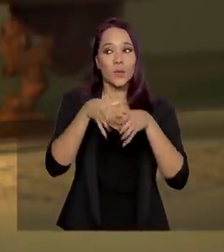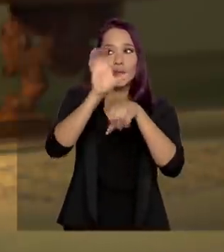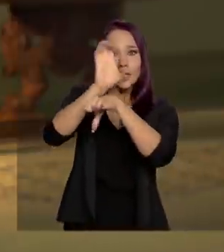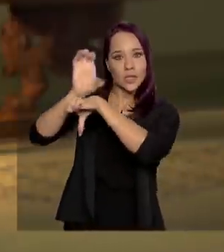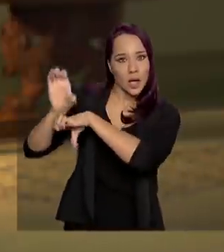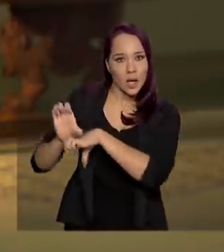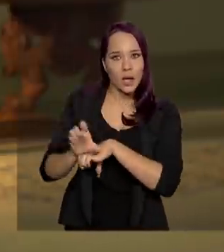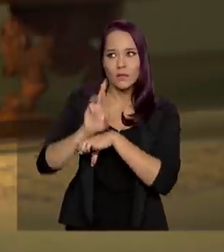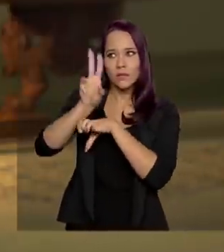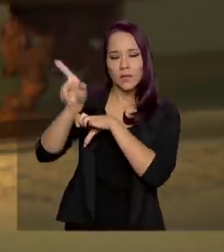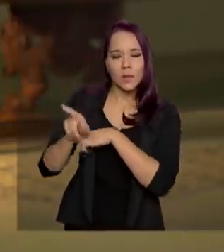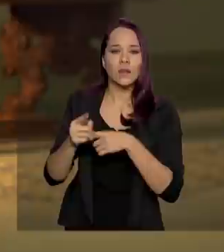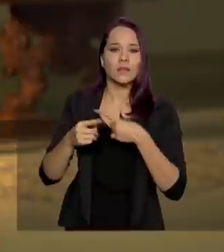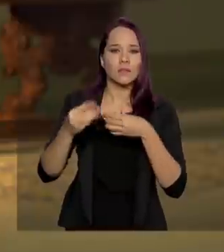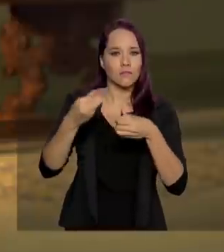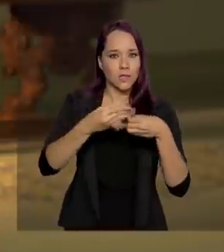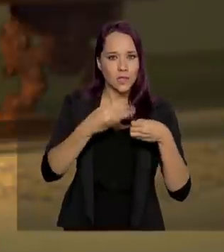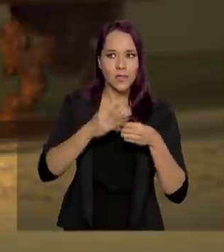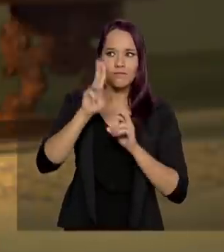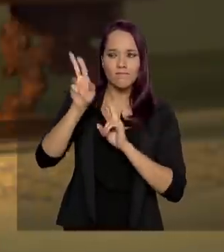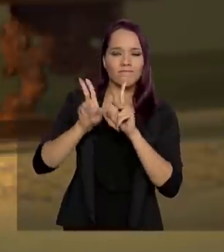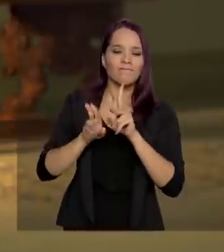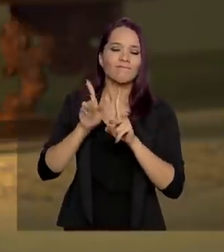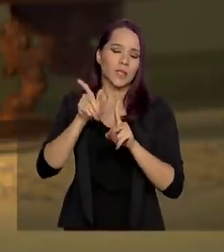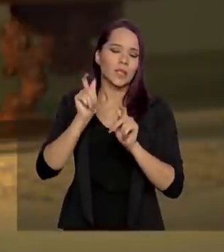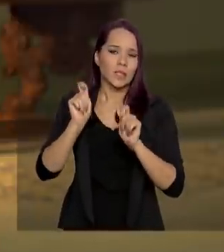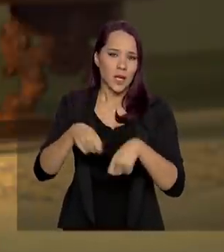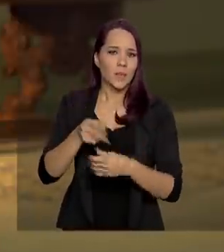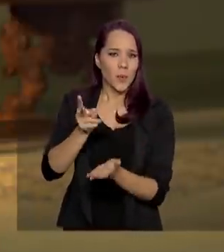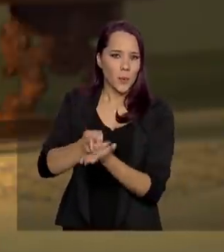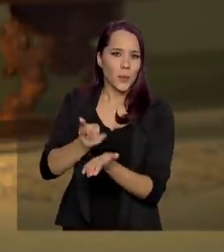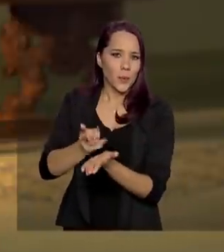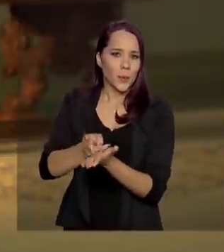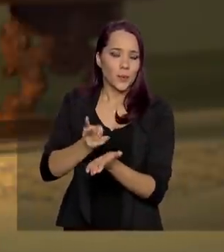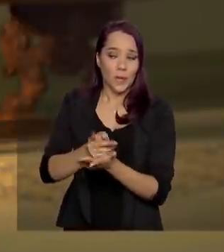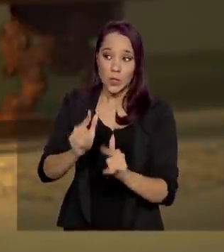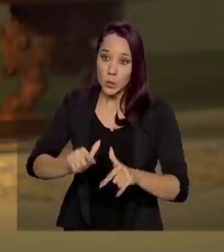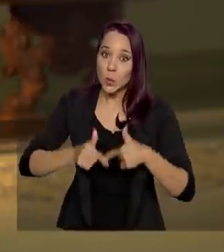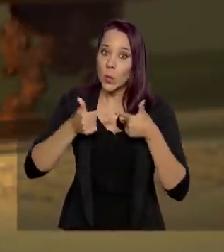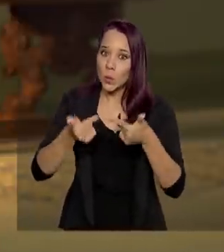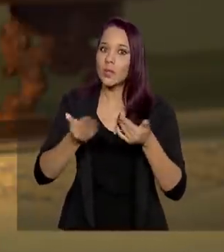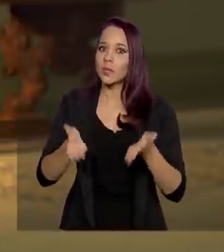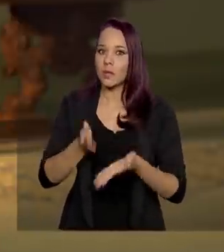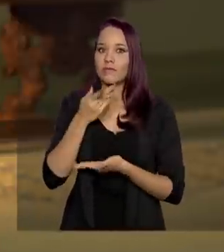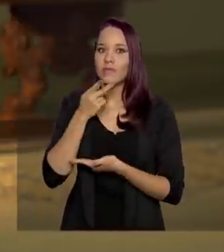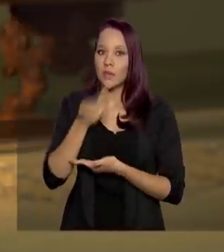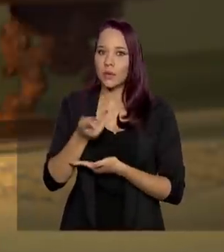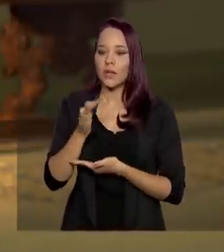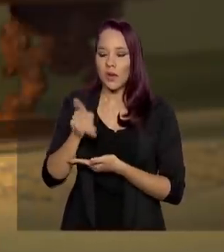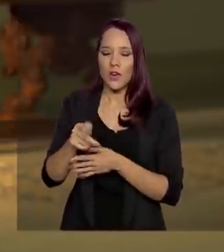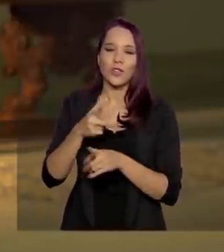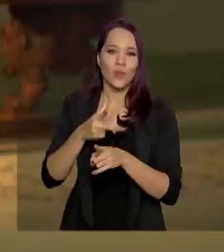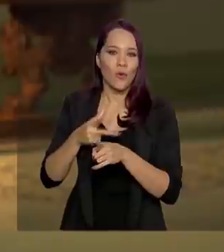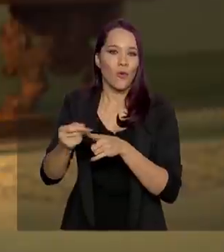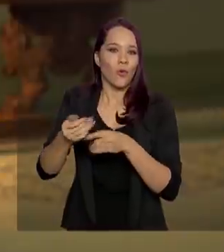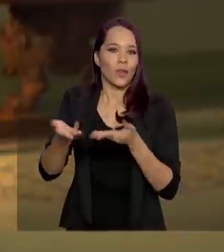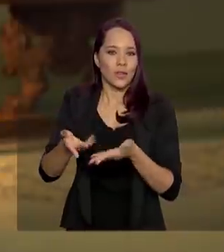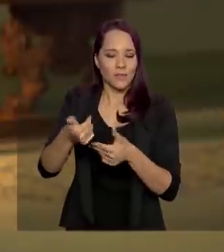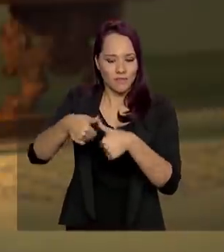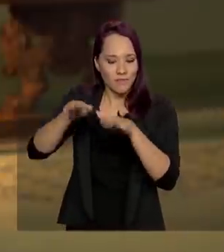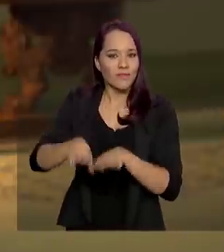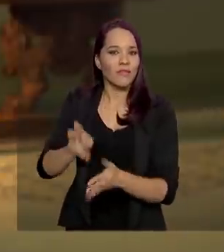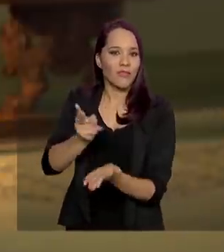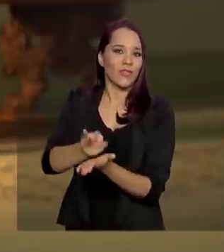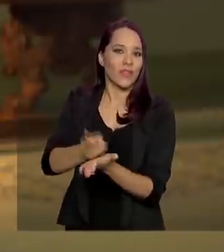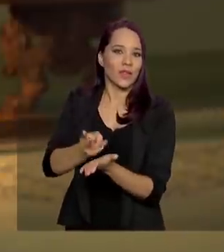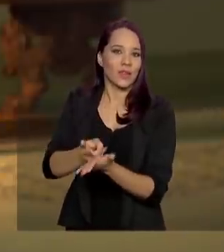municípios e estados, eu acho que a gente tem tudo para manter. E essa é a nossa luta. A gente já tem a Berto falando, olha, essa é uma conquista que vem para ficar para